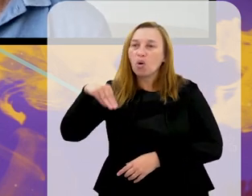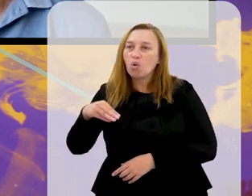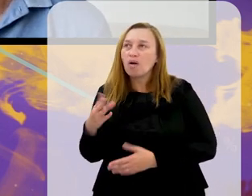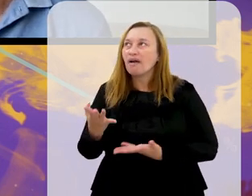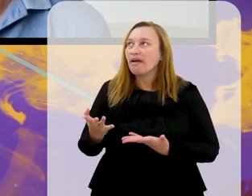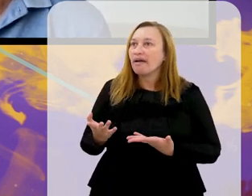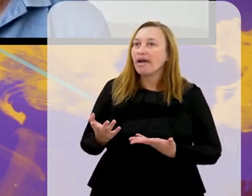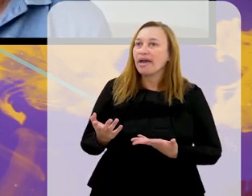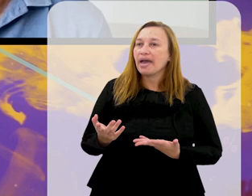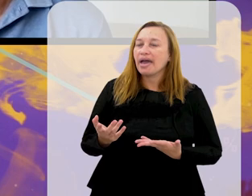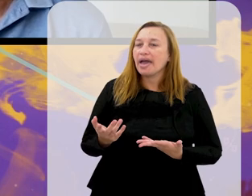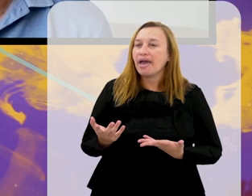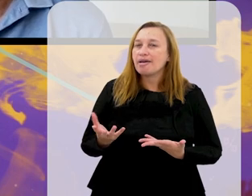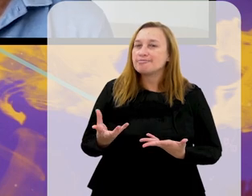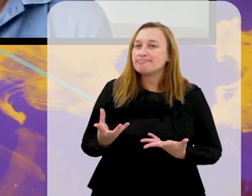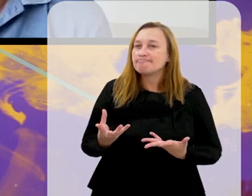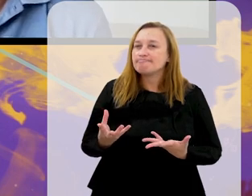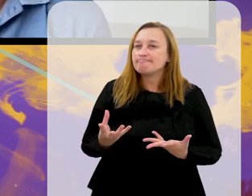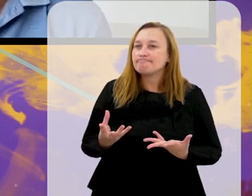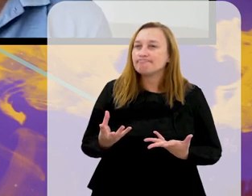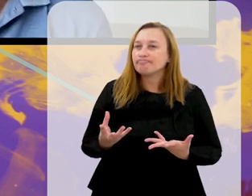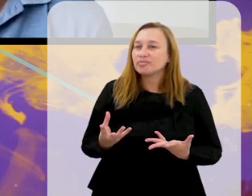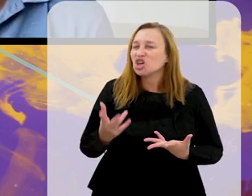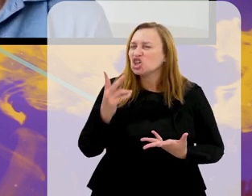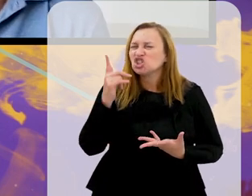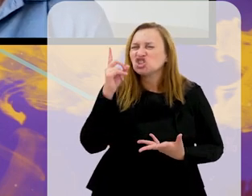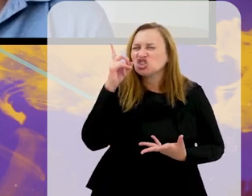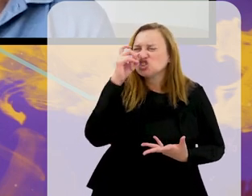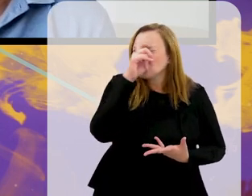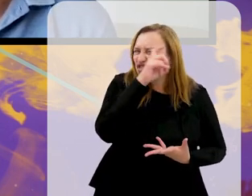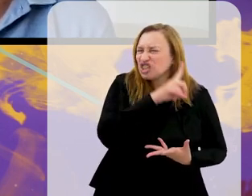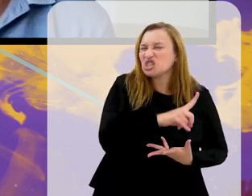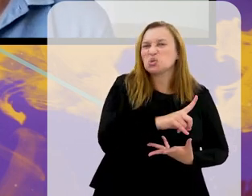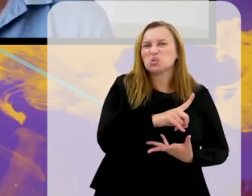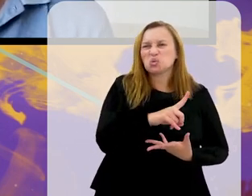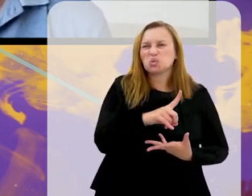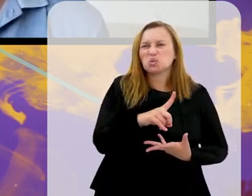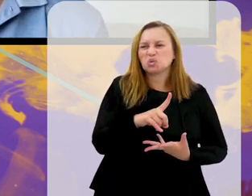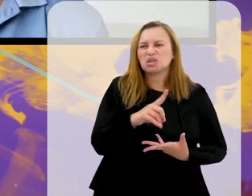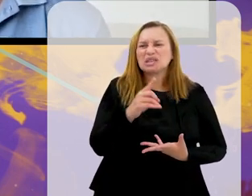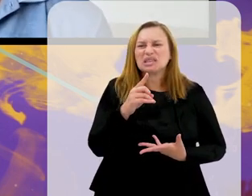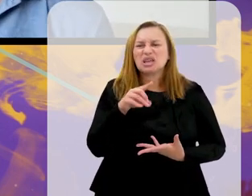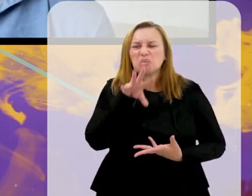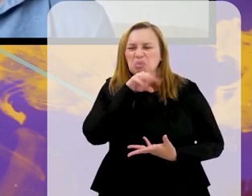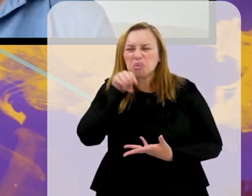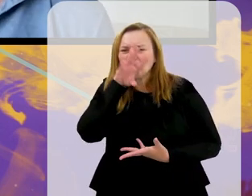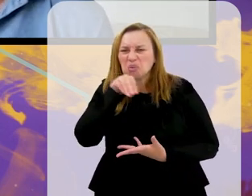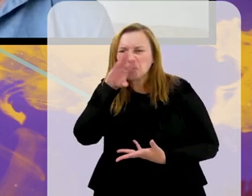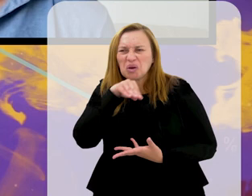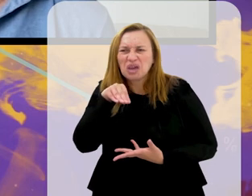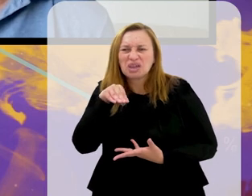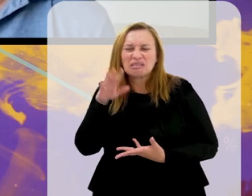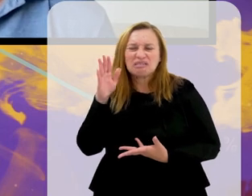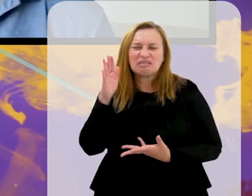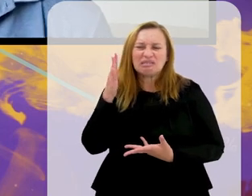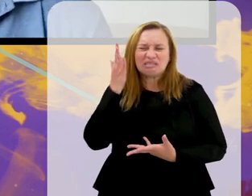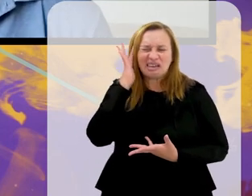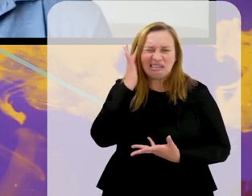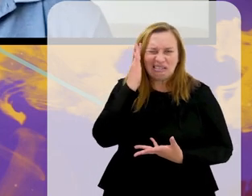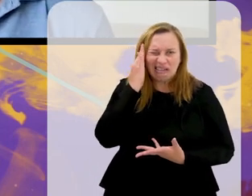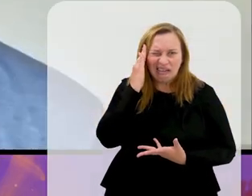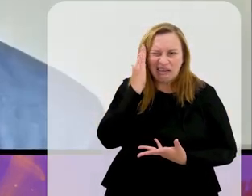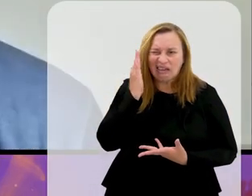difícil, né. A dicção dele é muito ruim, até em espanhol.